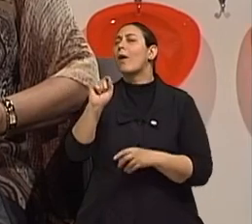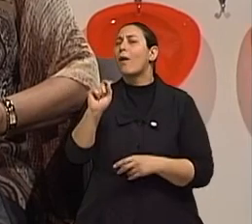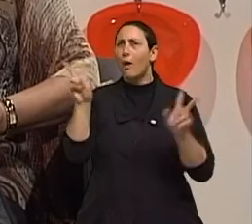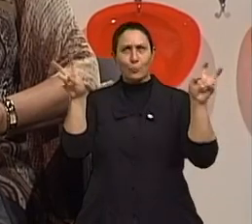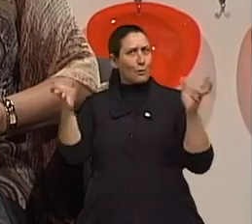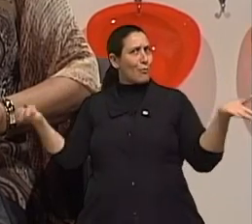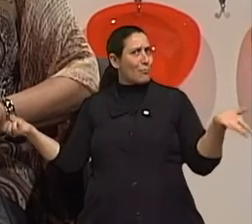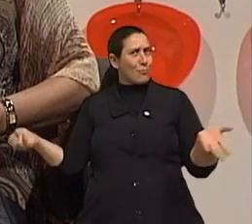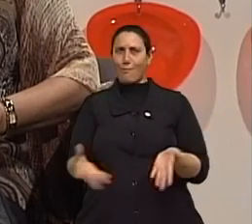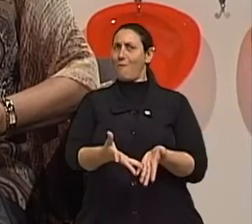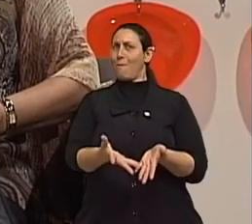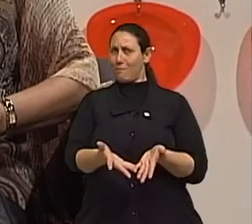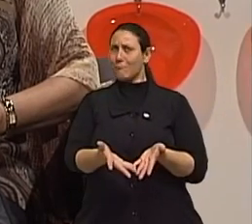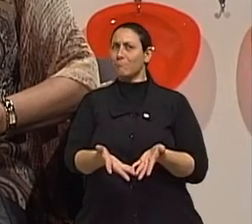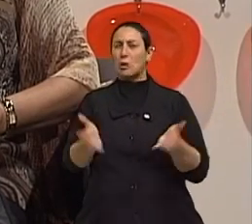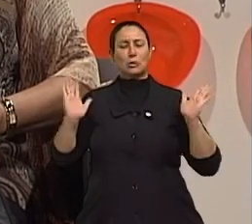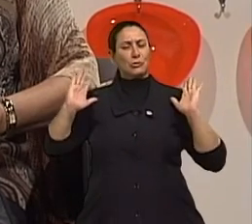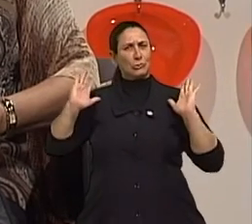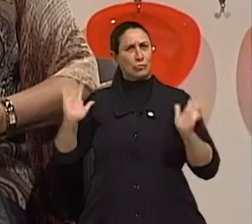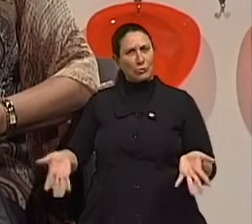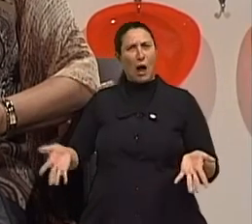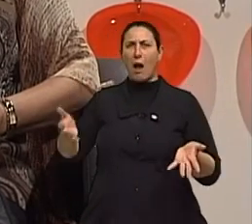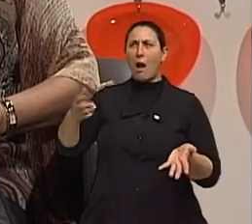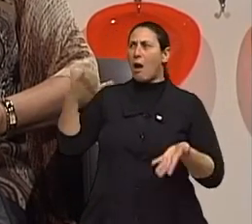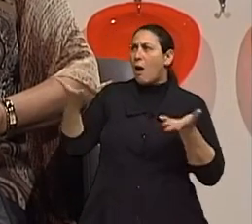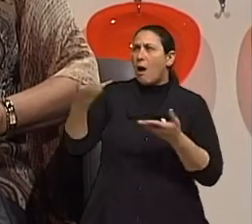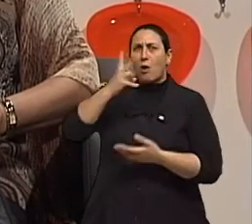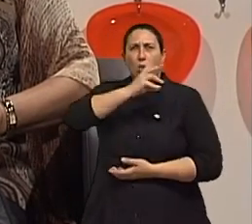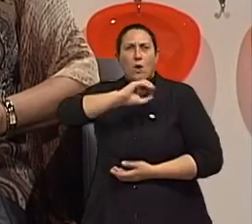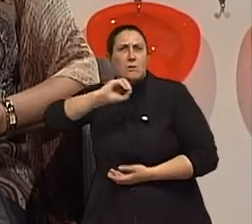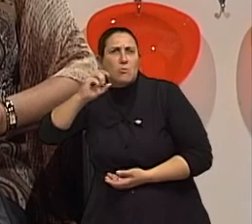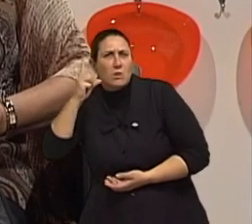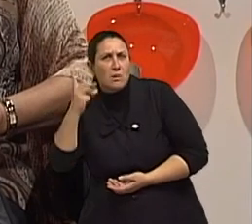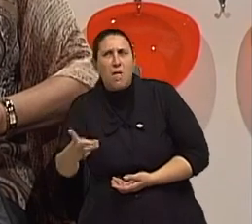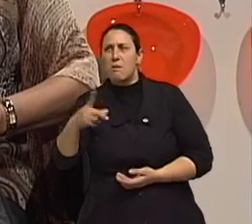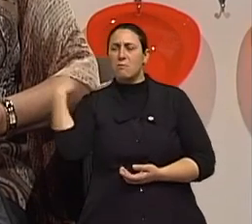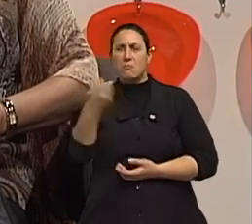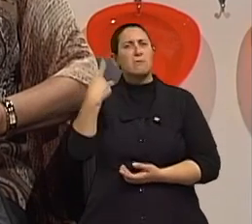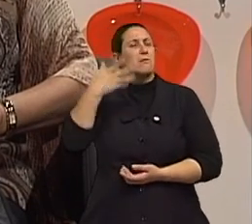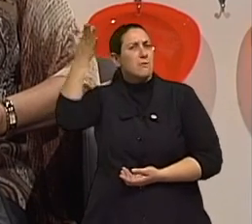atualíssimo. Estamos no terceiro milênio, a população de idosos aumenta no mundo